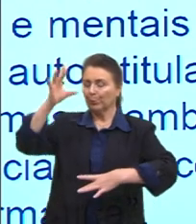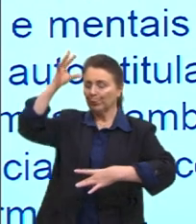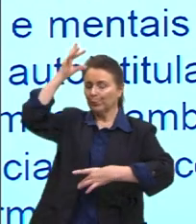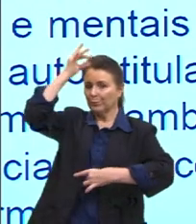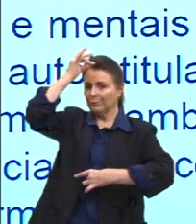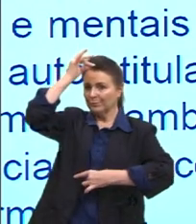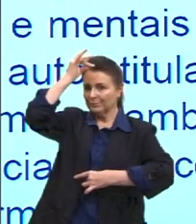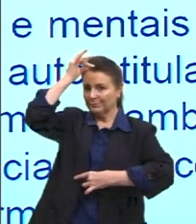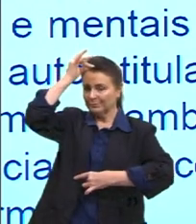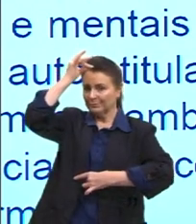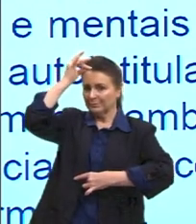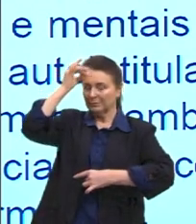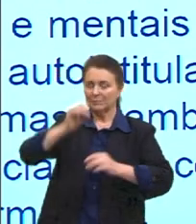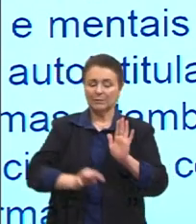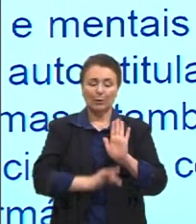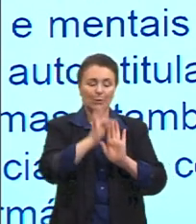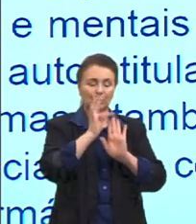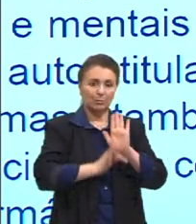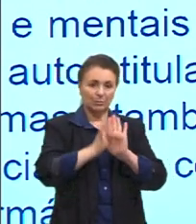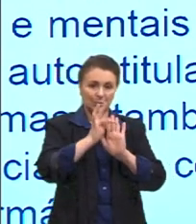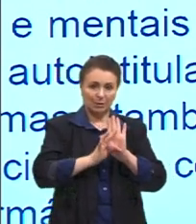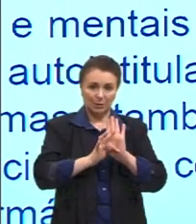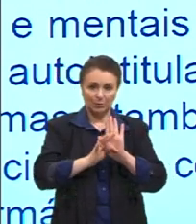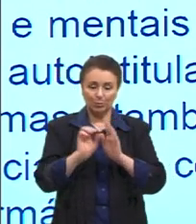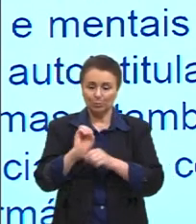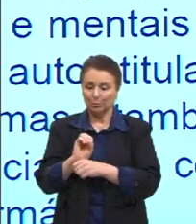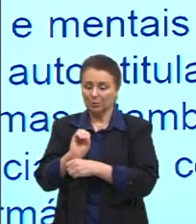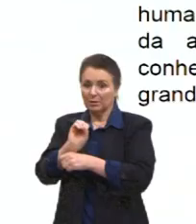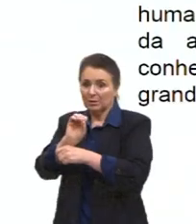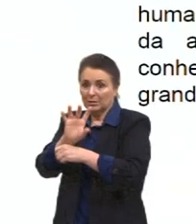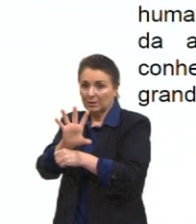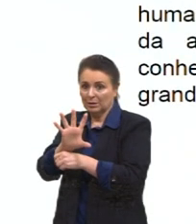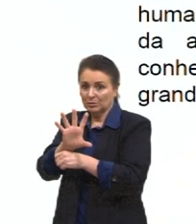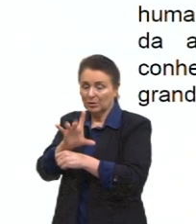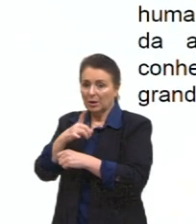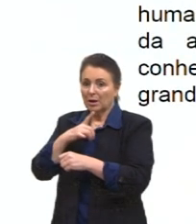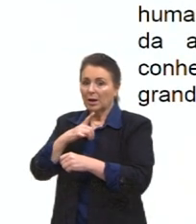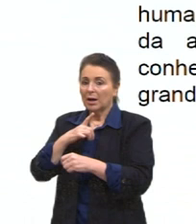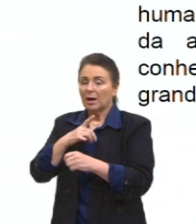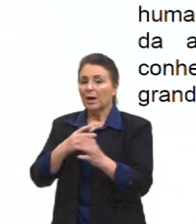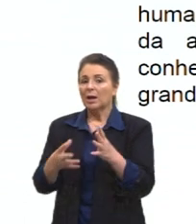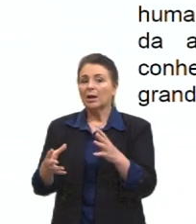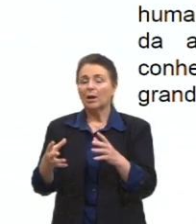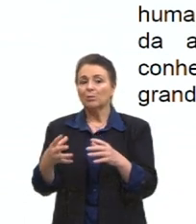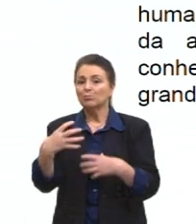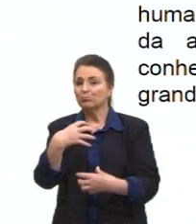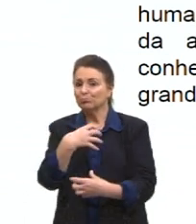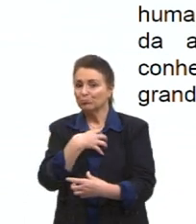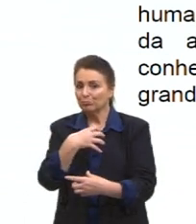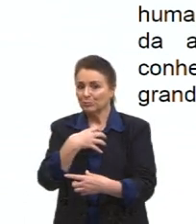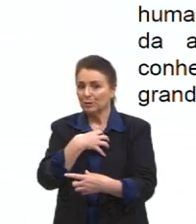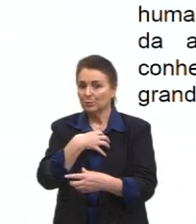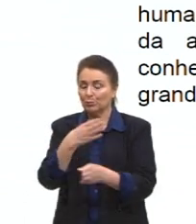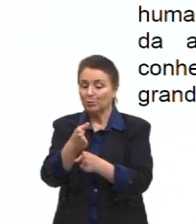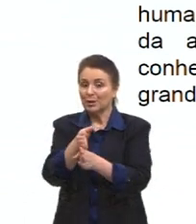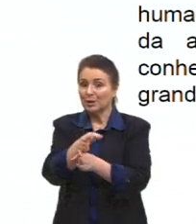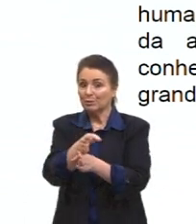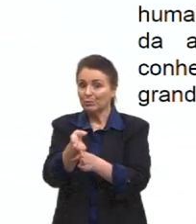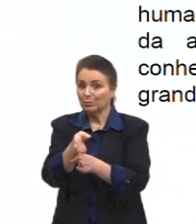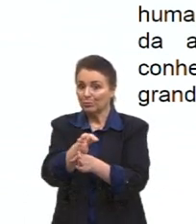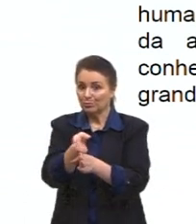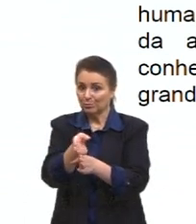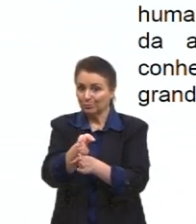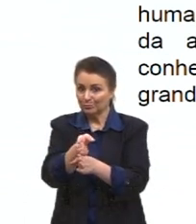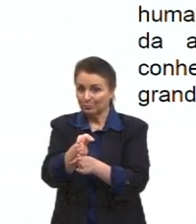mostra no texto aqui desse slide, a performance é uma modalidade artística híbrida, ela pode